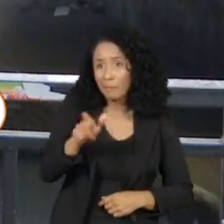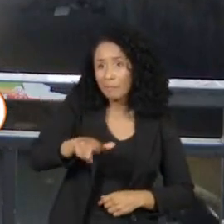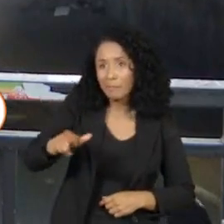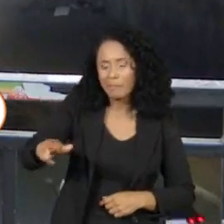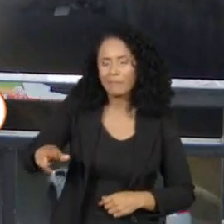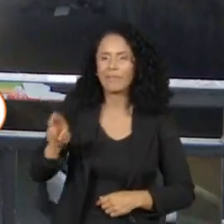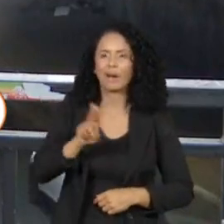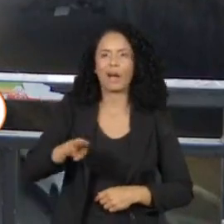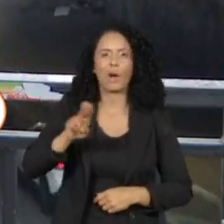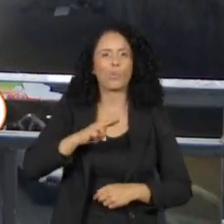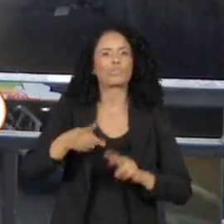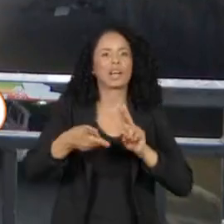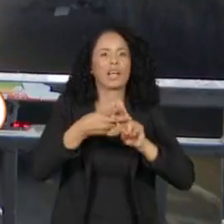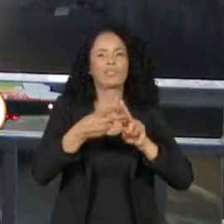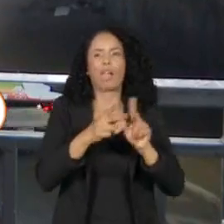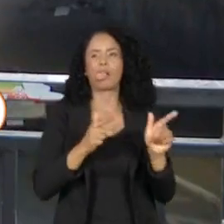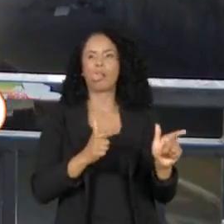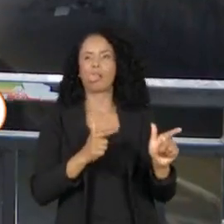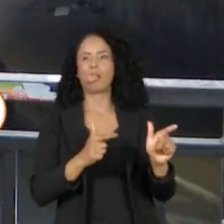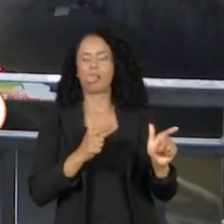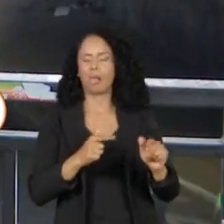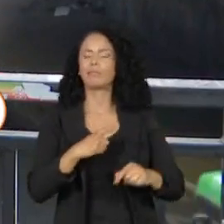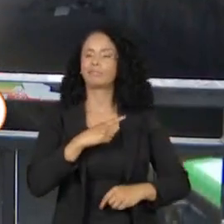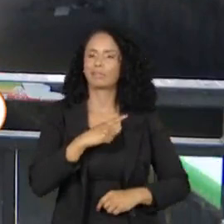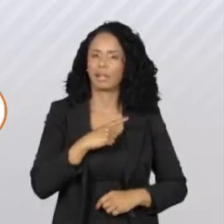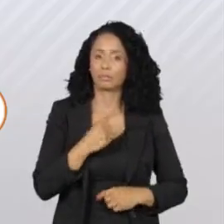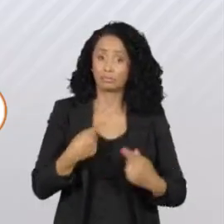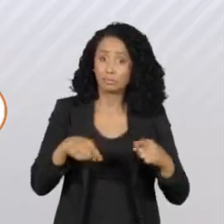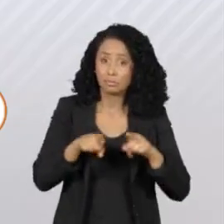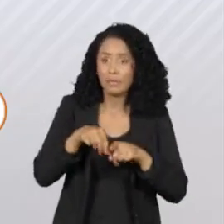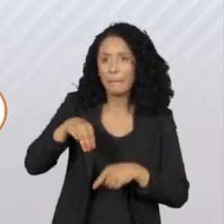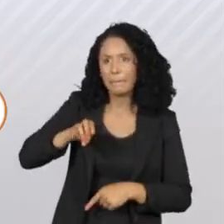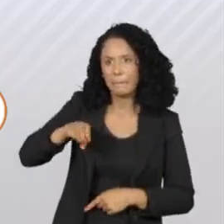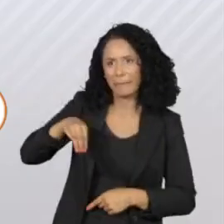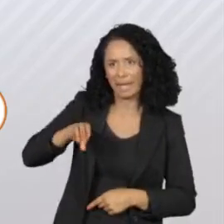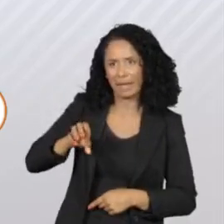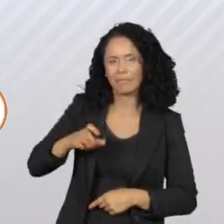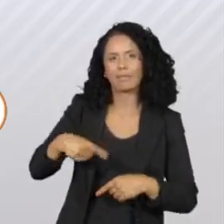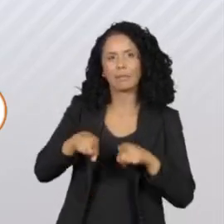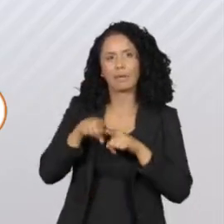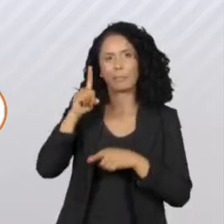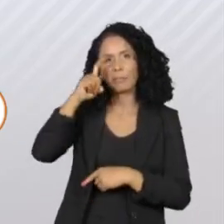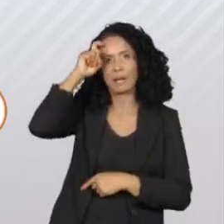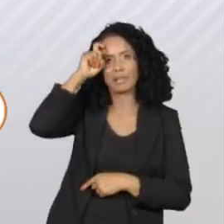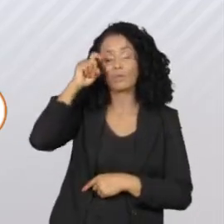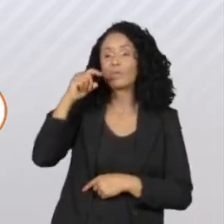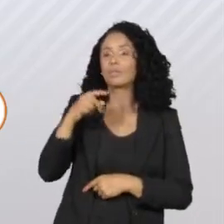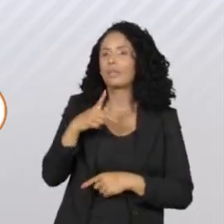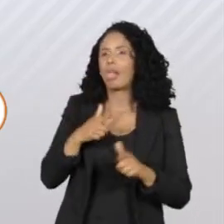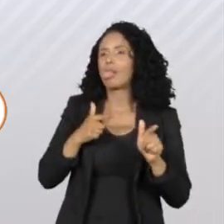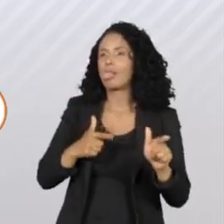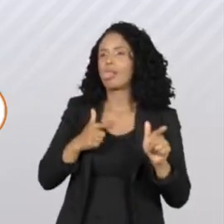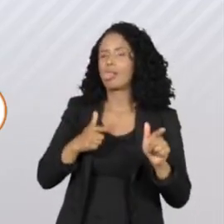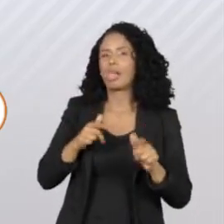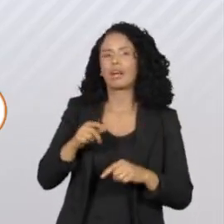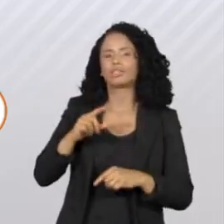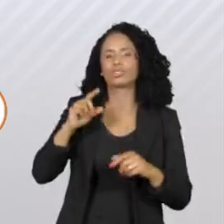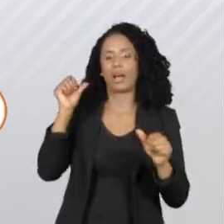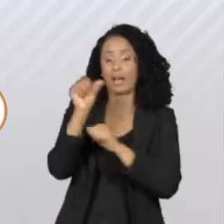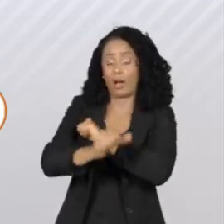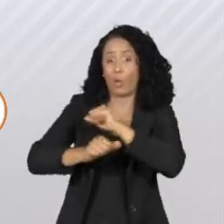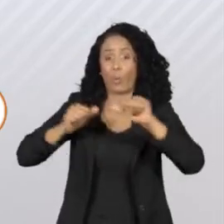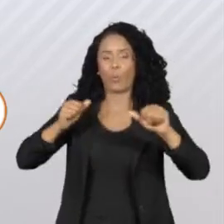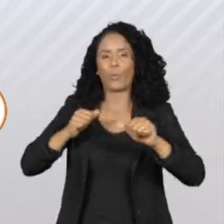criatividade a serviço do entretenimento. Inclusive, o próprio ex-ministro Sérgio Moro virou um meme, acabou se tornando no